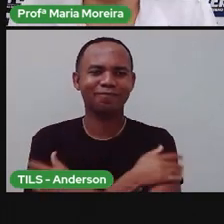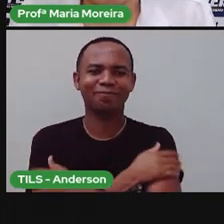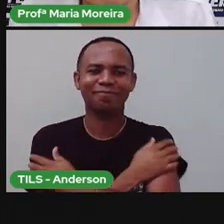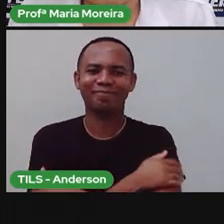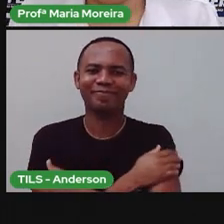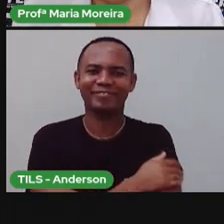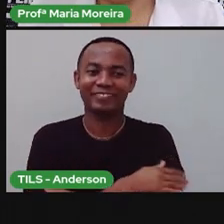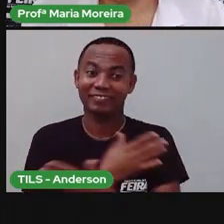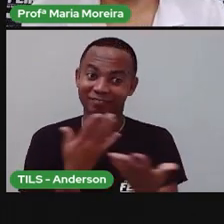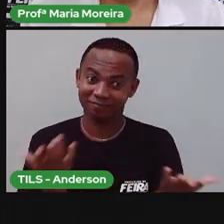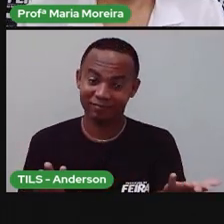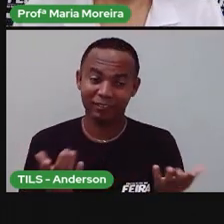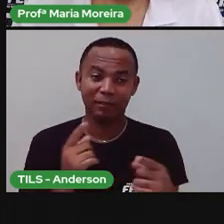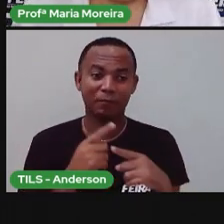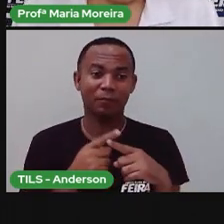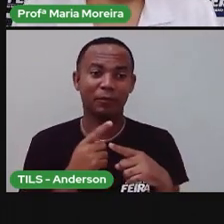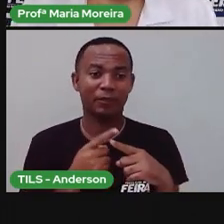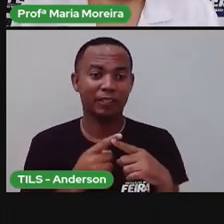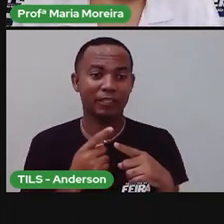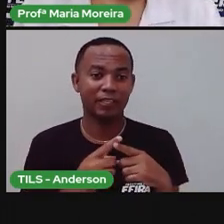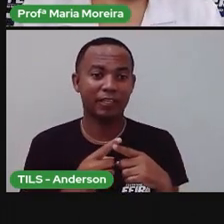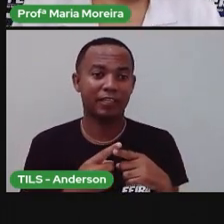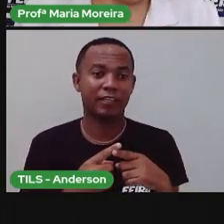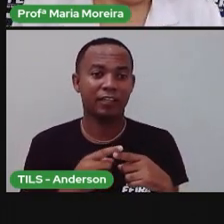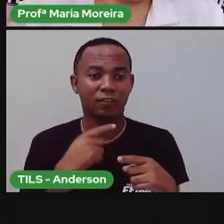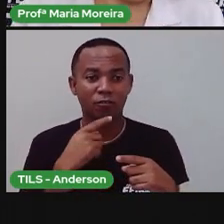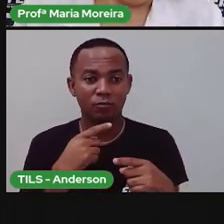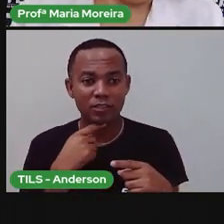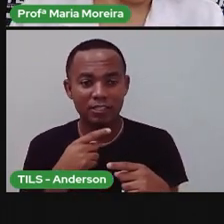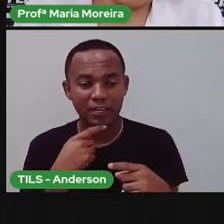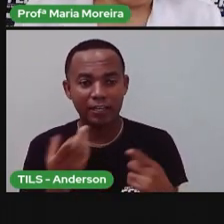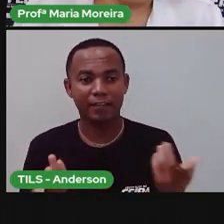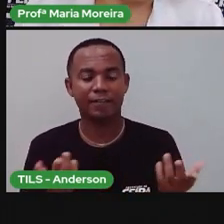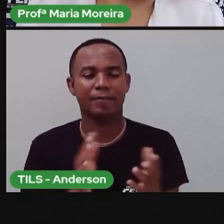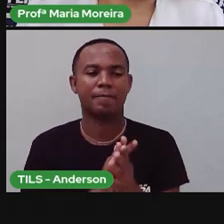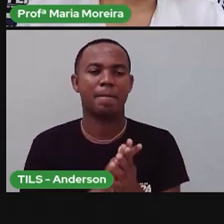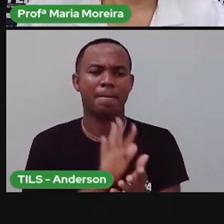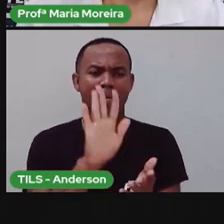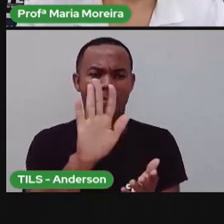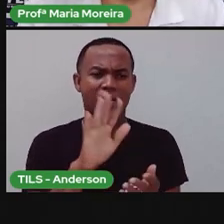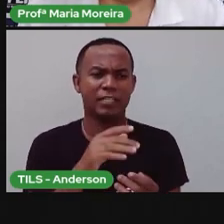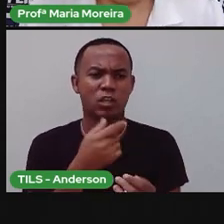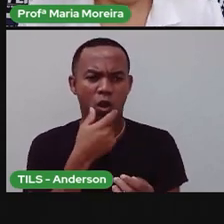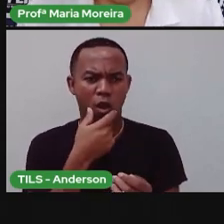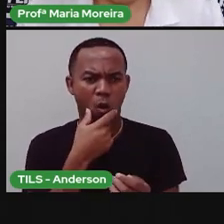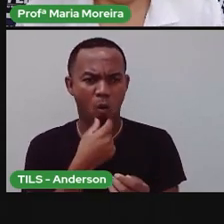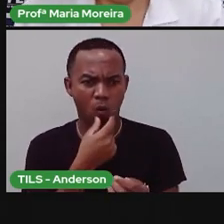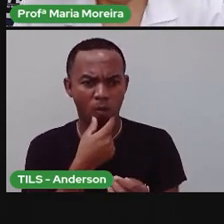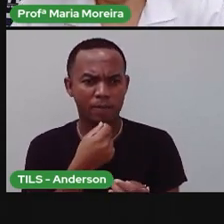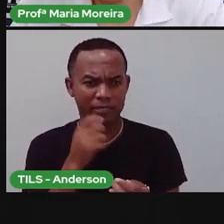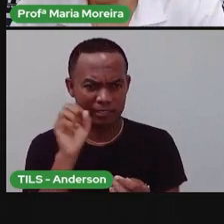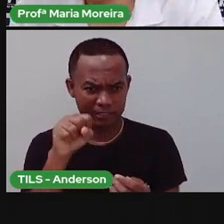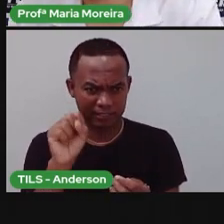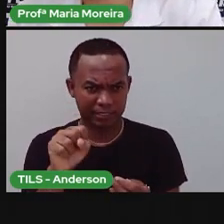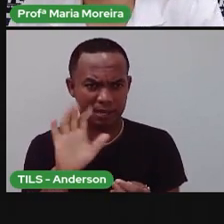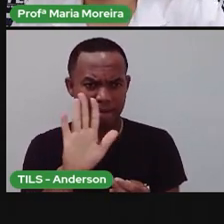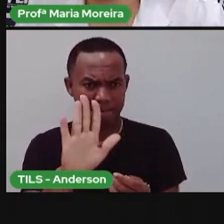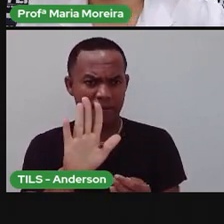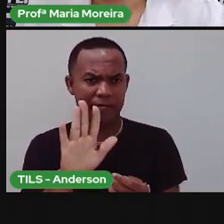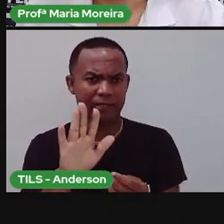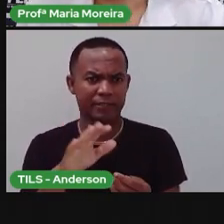adaptando ao ambiente. Os animais, obviamente, não tinham como colocar e tirar roupa. Então, o é eles faziam? Eles iam se